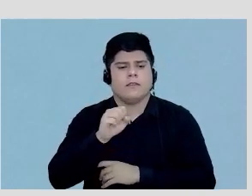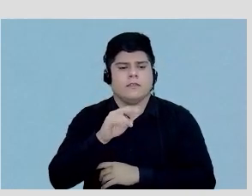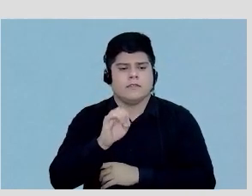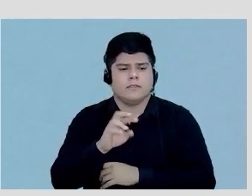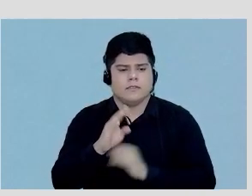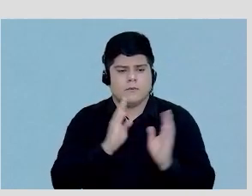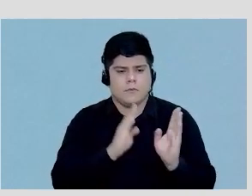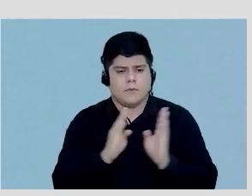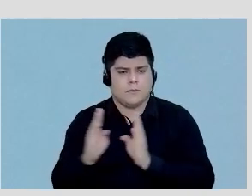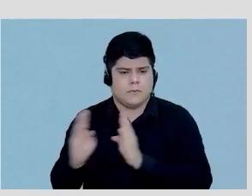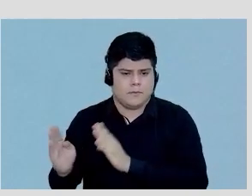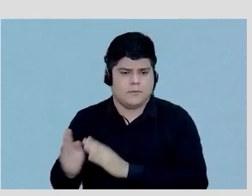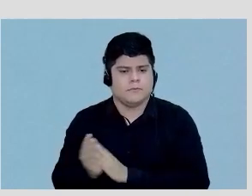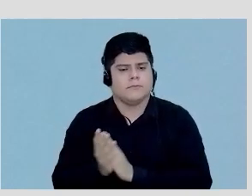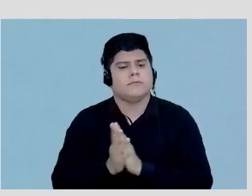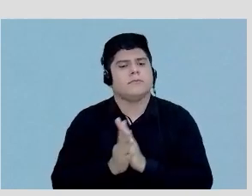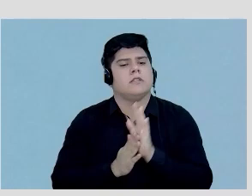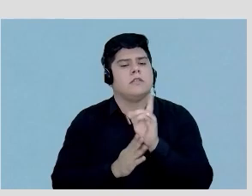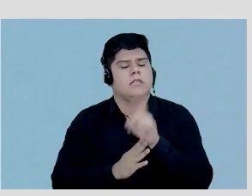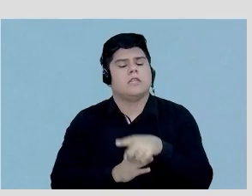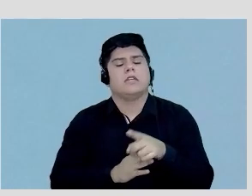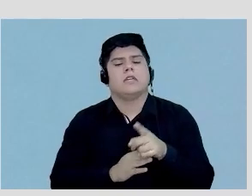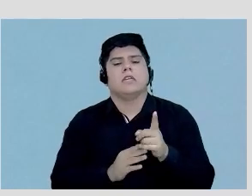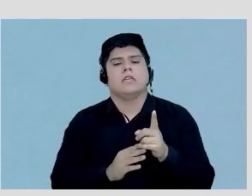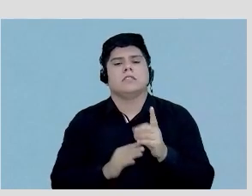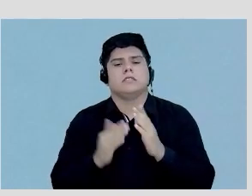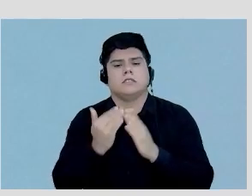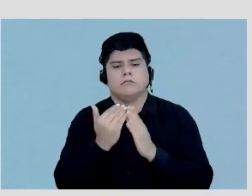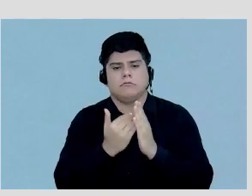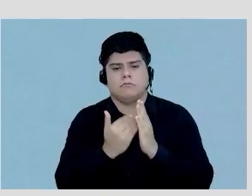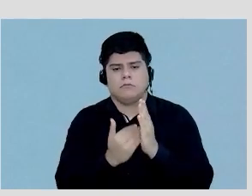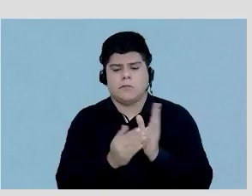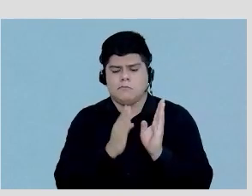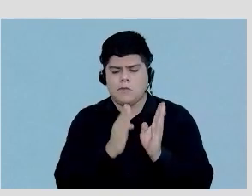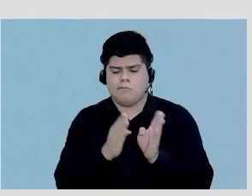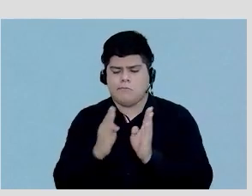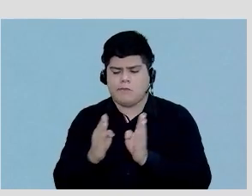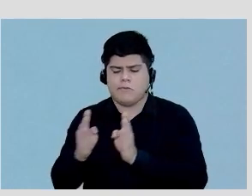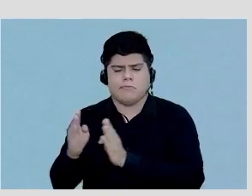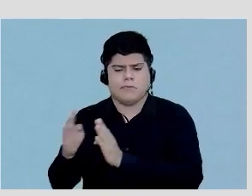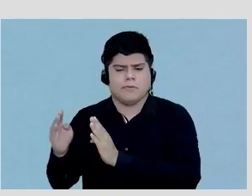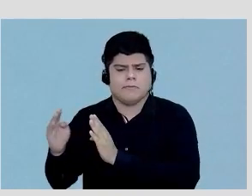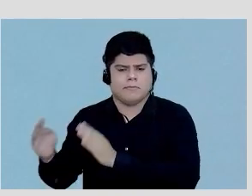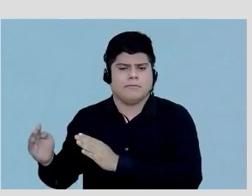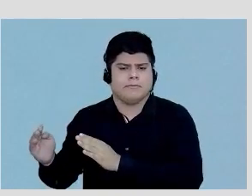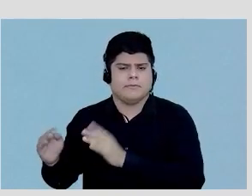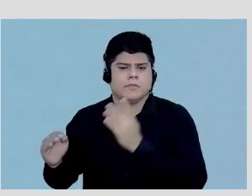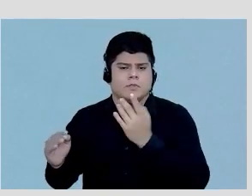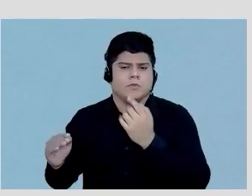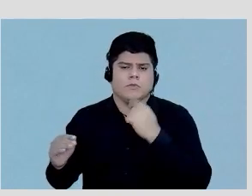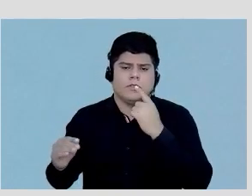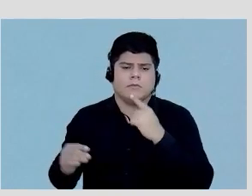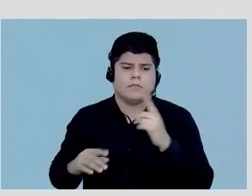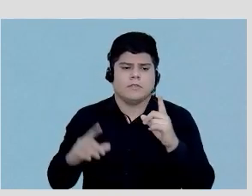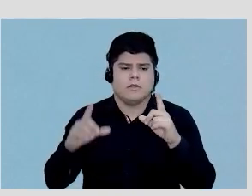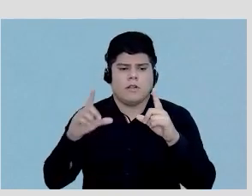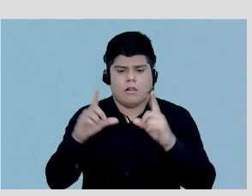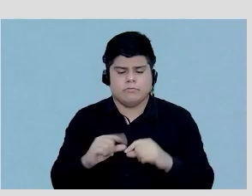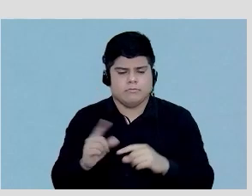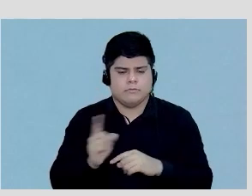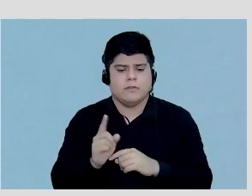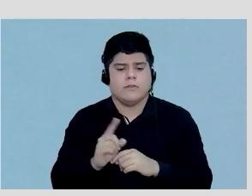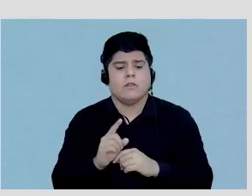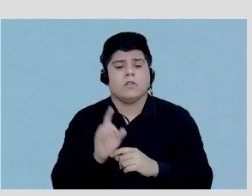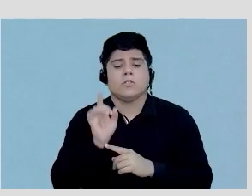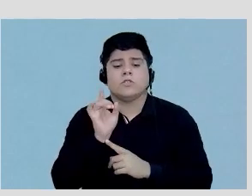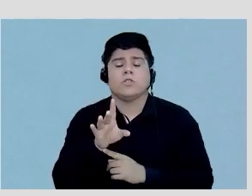protocolo, é um protocolo que tem um passo a passo, assim, não dá para a gente esgotar aqui, né? Mas só para